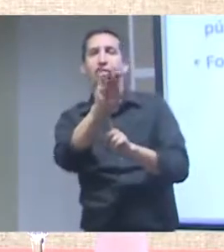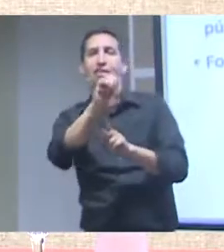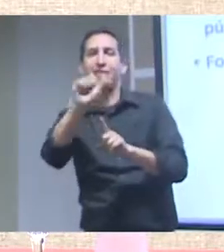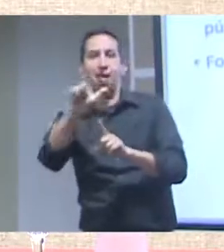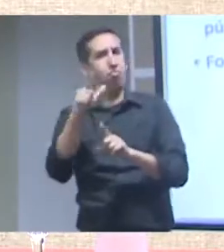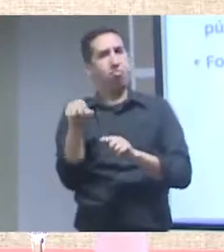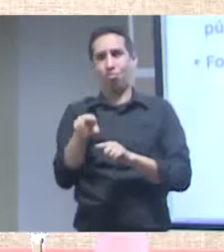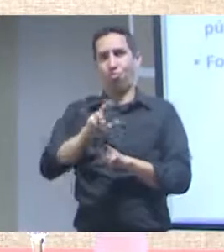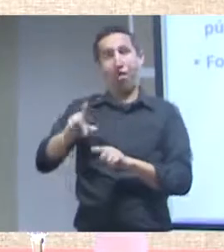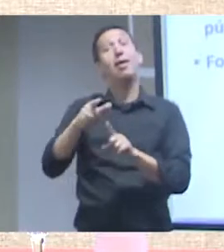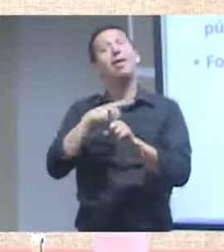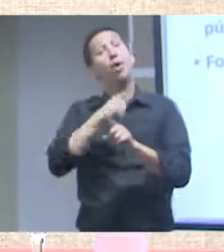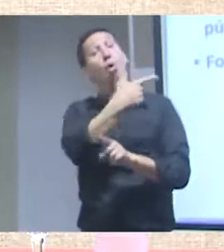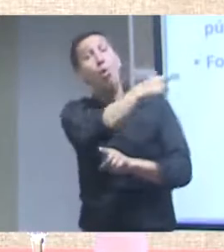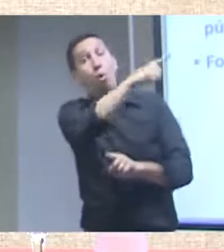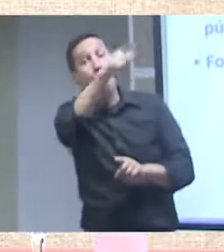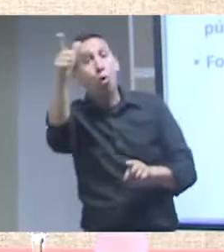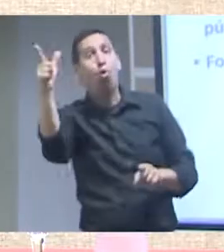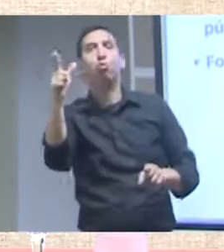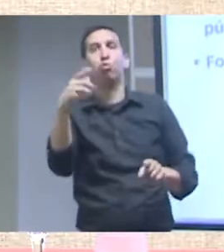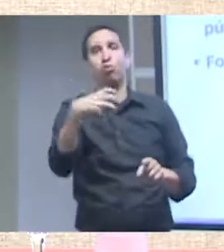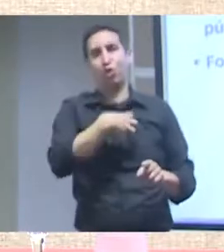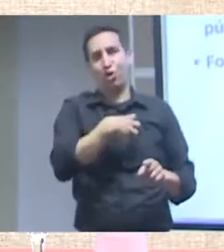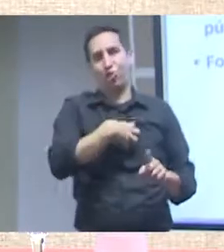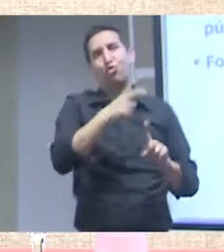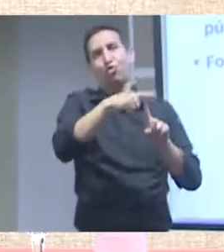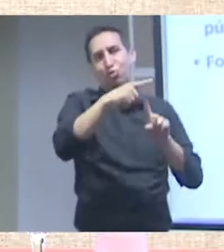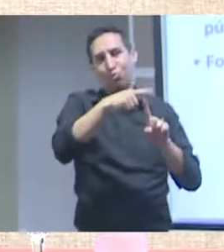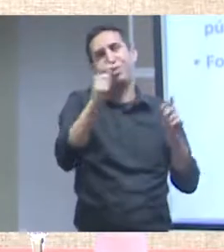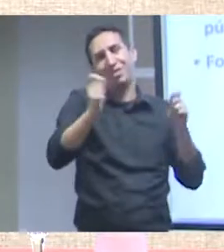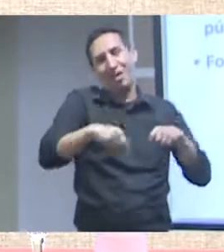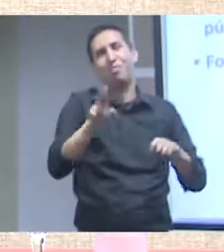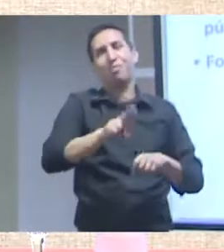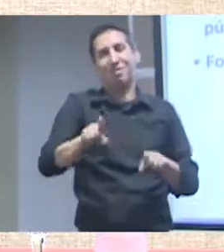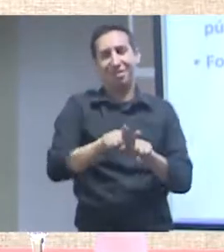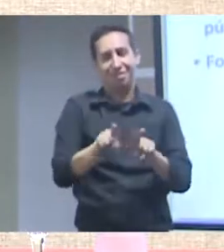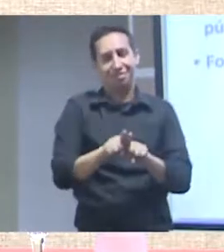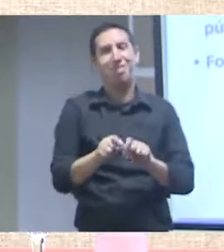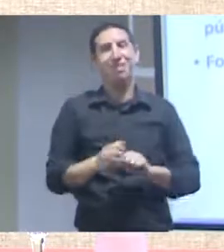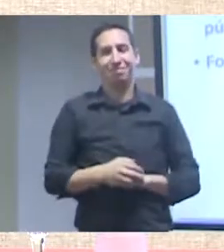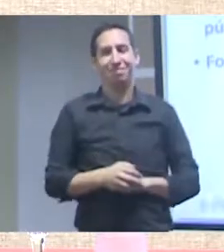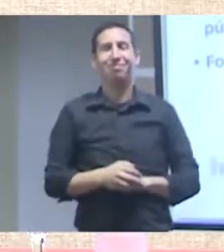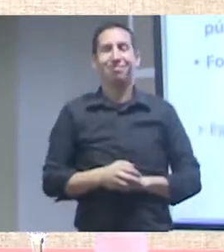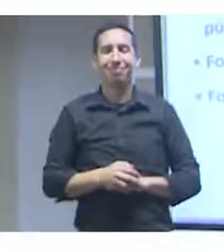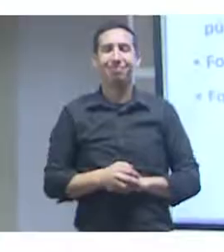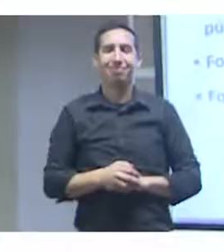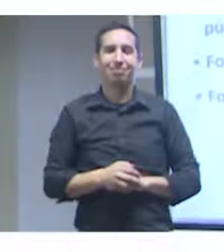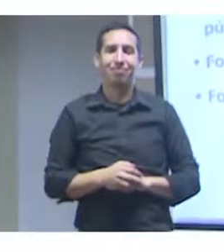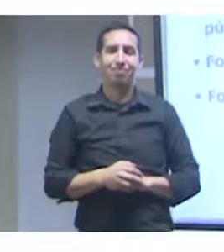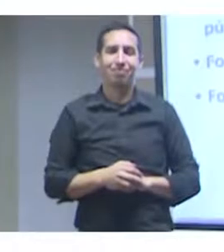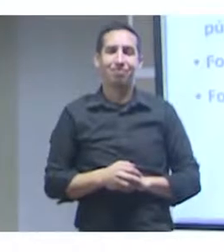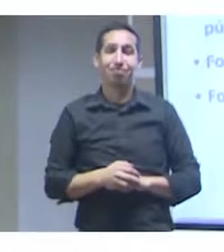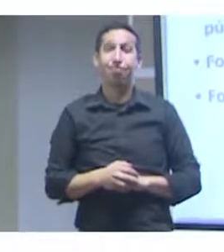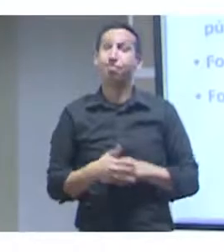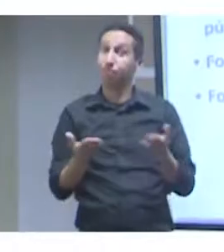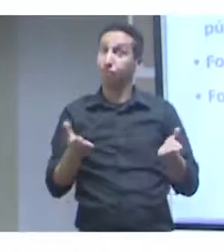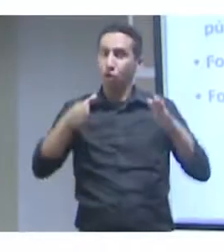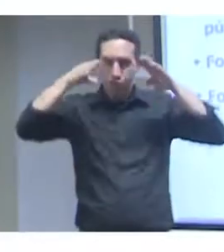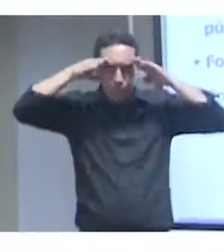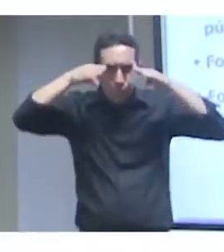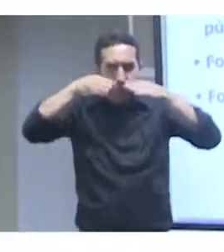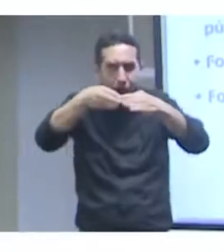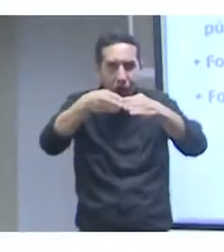disponíveis e que não são necessariamente só os meios digitais. Focar nos processos. Então, a